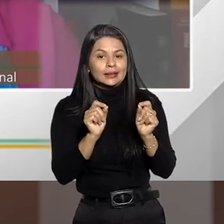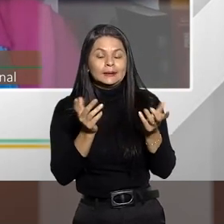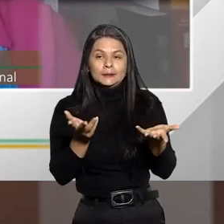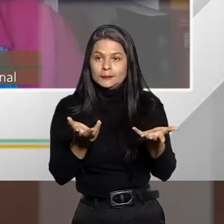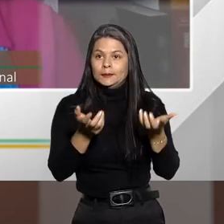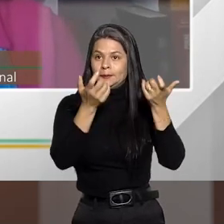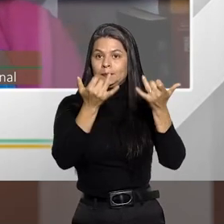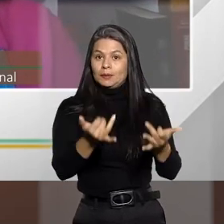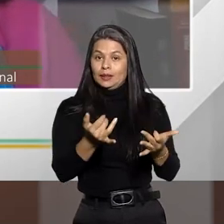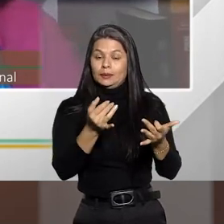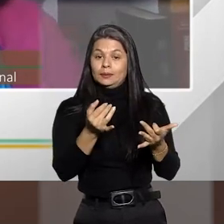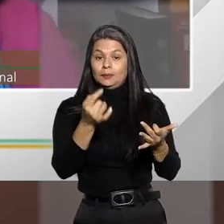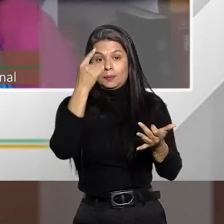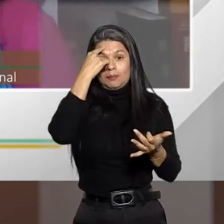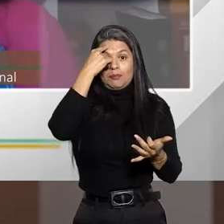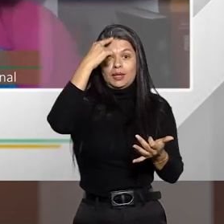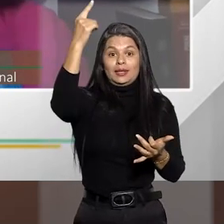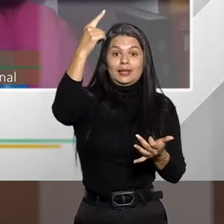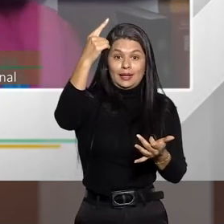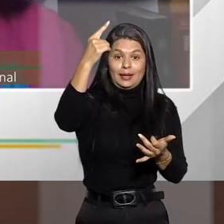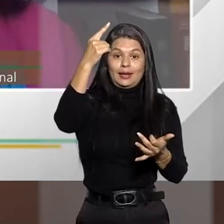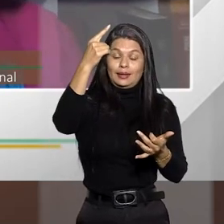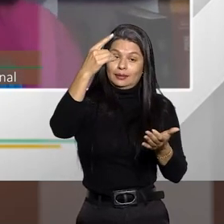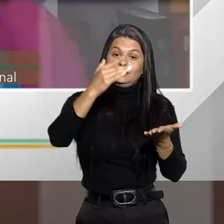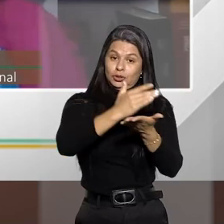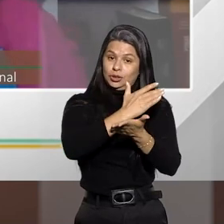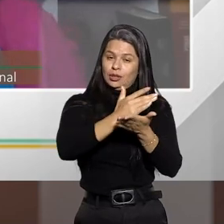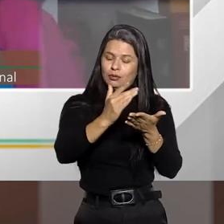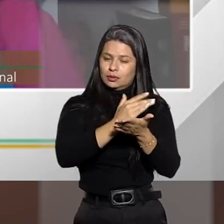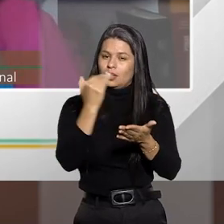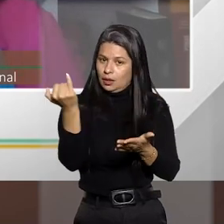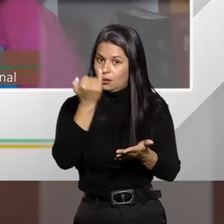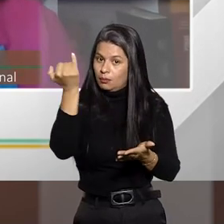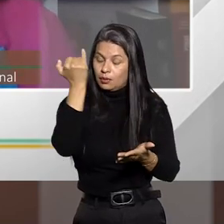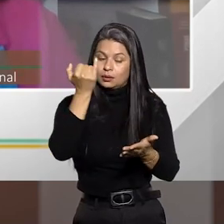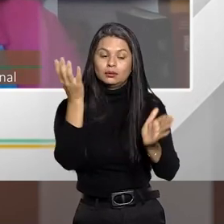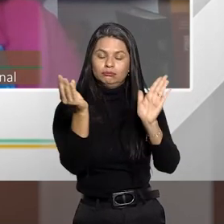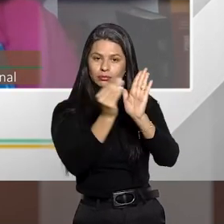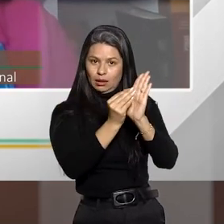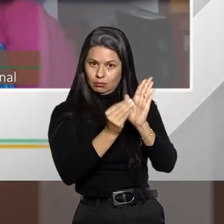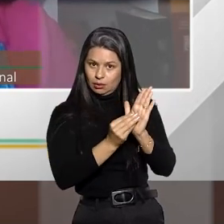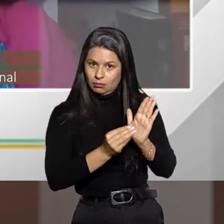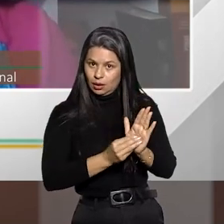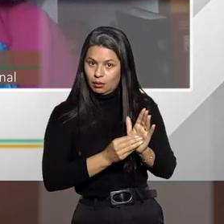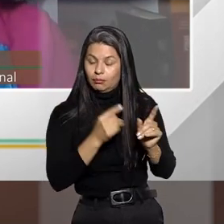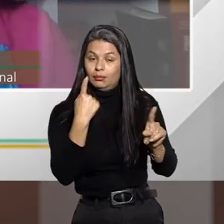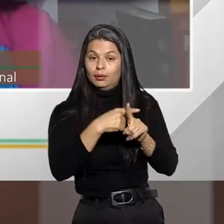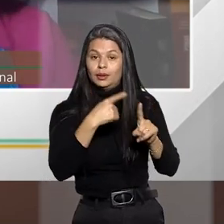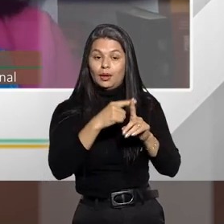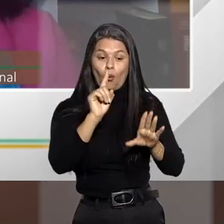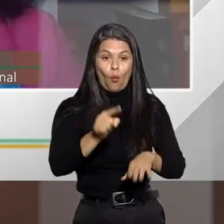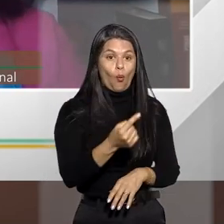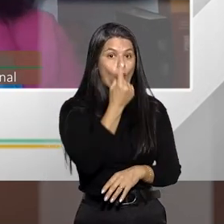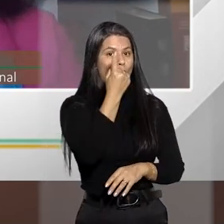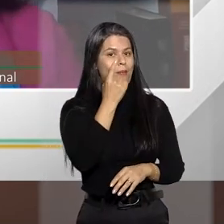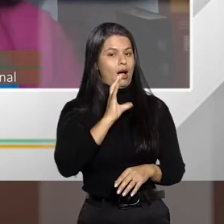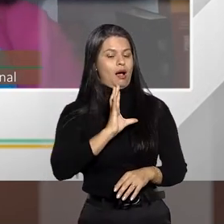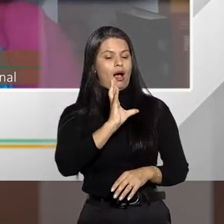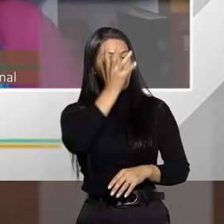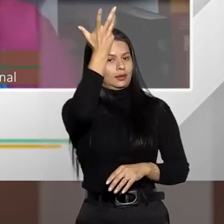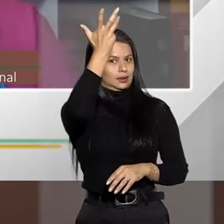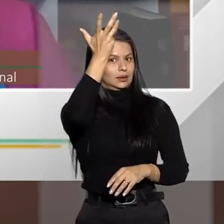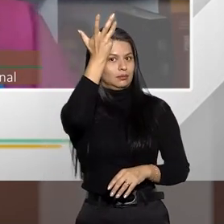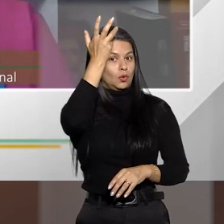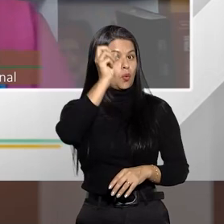na ideia de unidade de desígnios, isso é muito importante de ficar configurado, a gente tem uma única ação ou